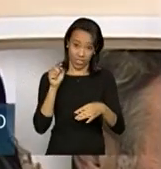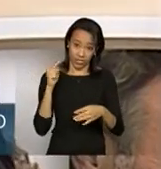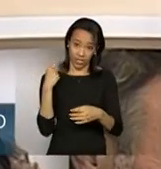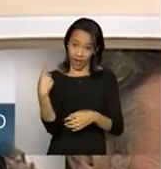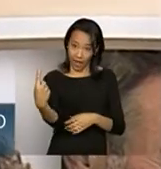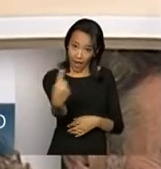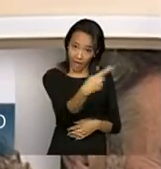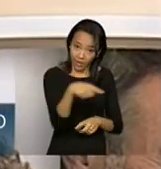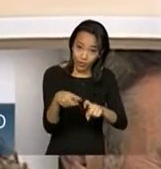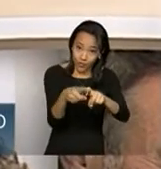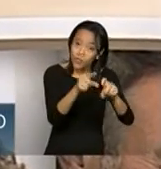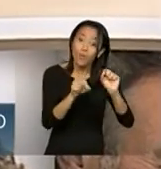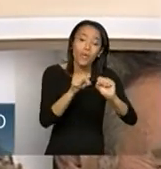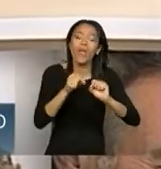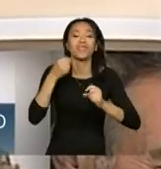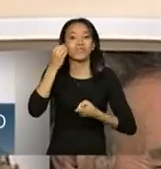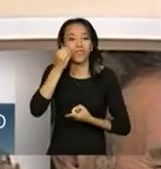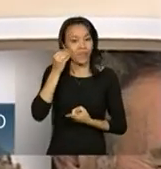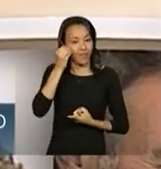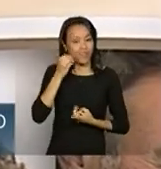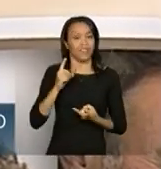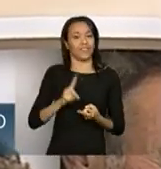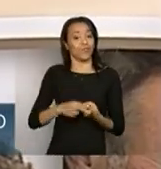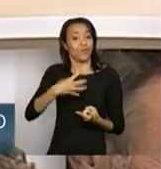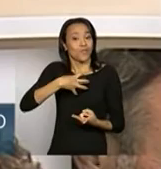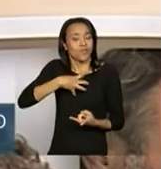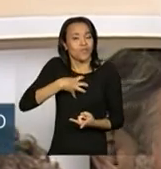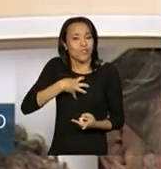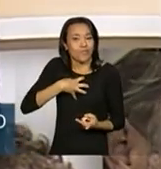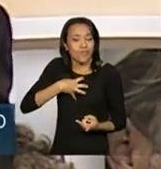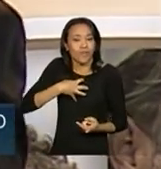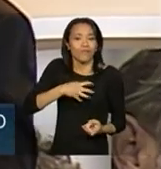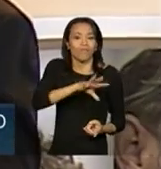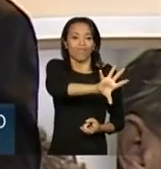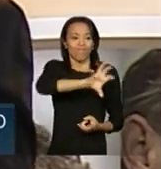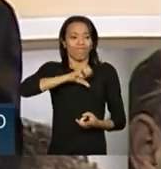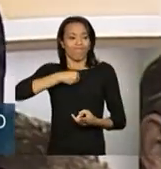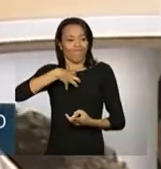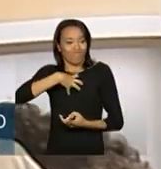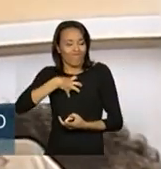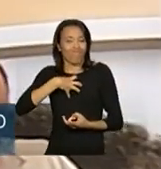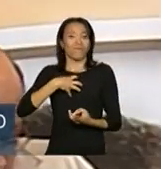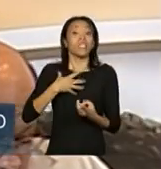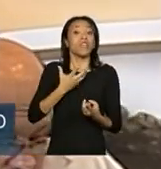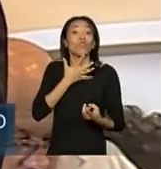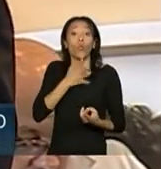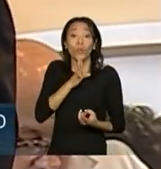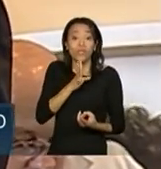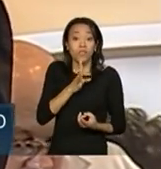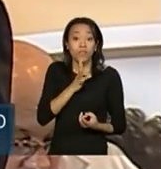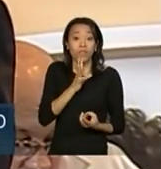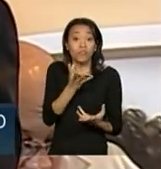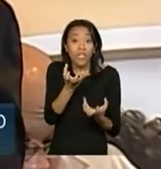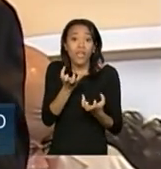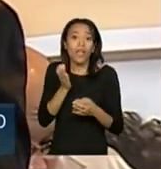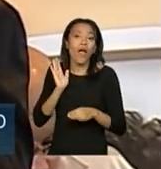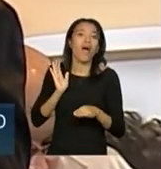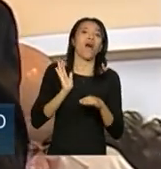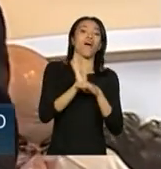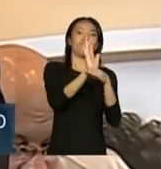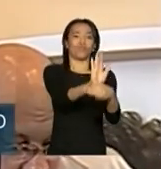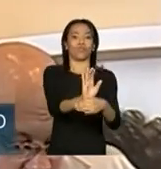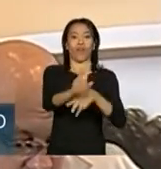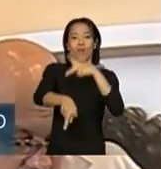é a experiência, o sentimento e o conhecimento de querer ajudar a população